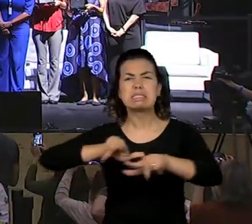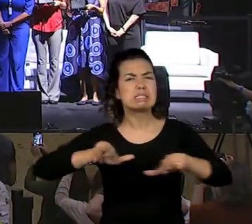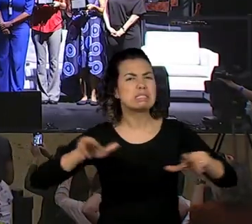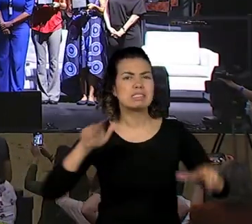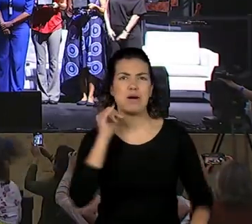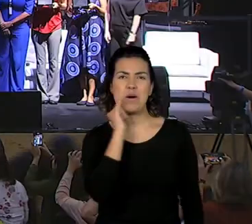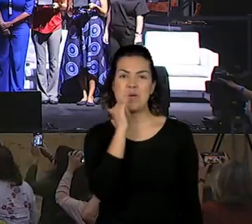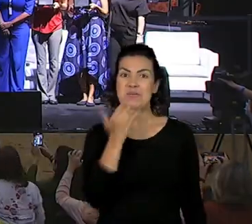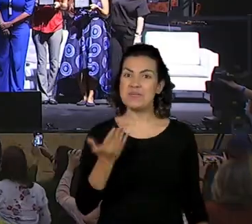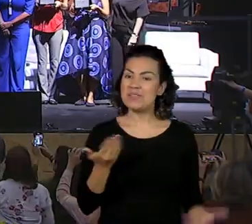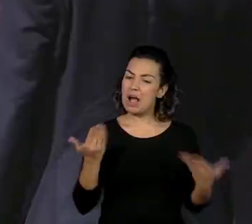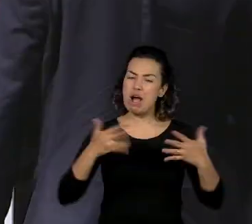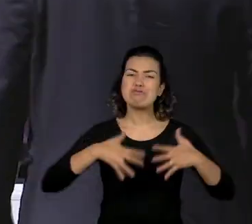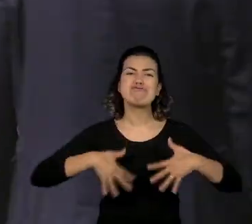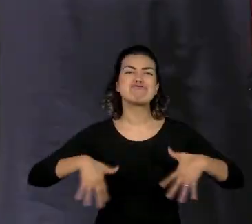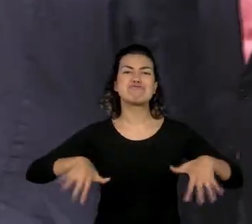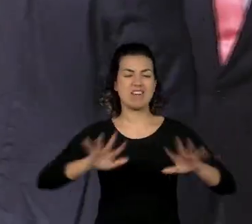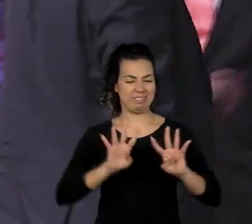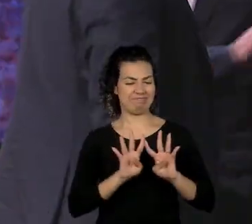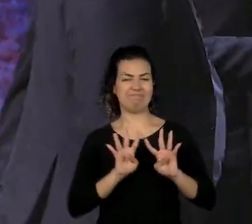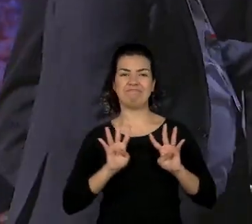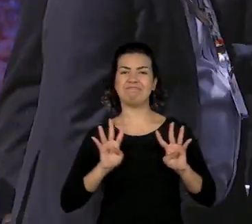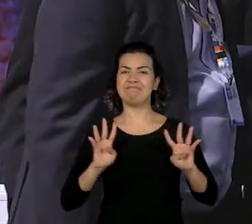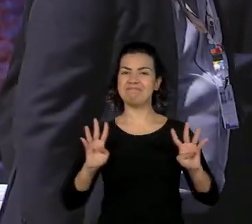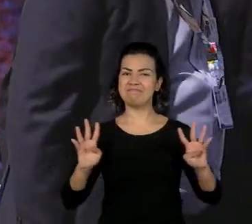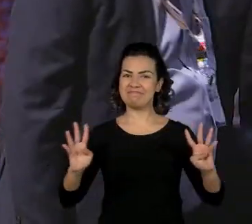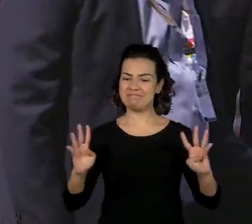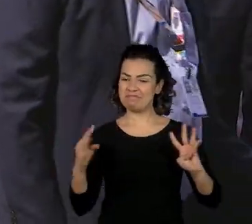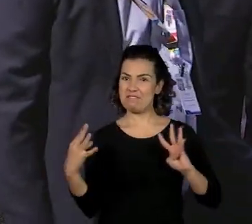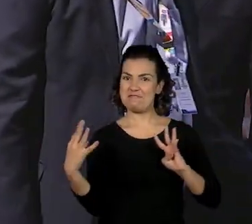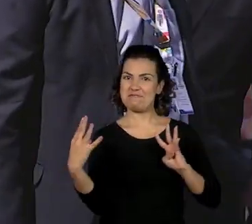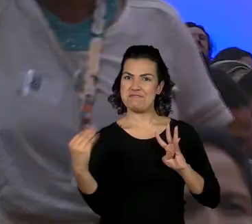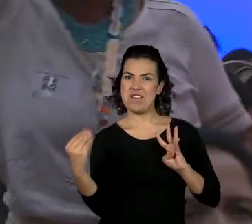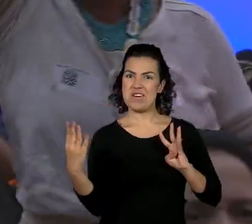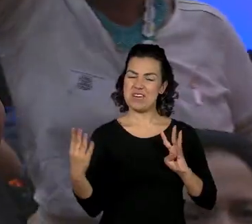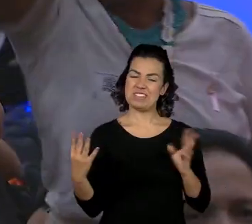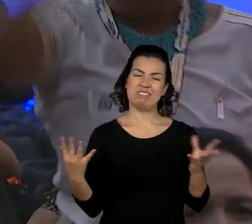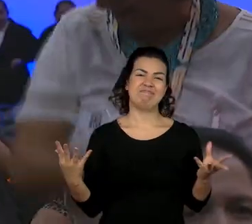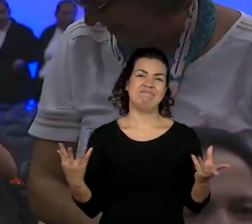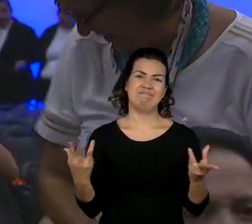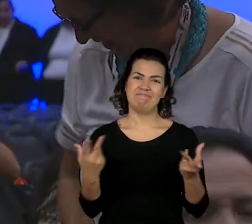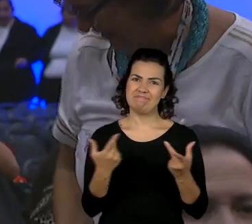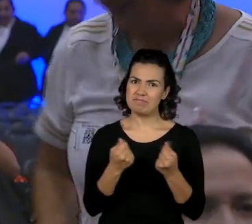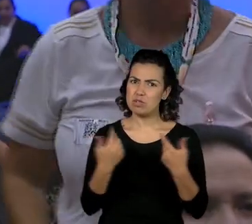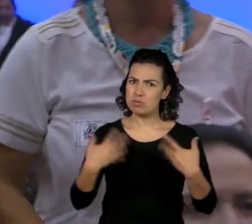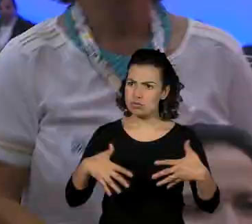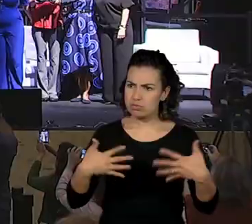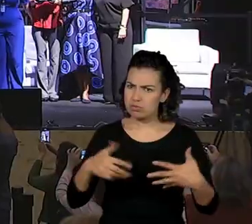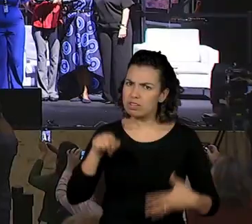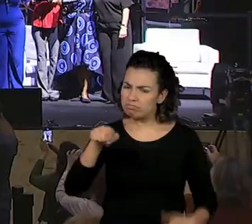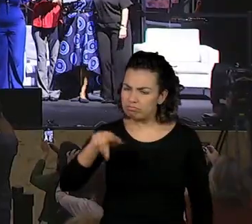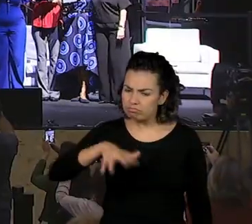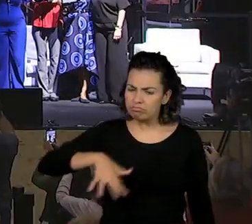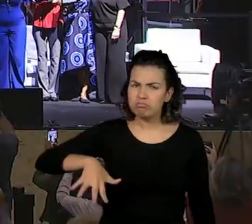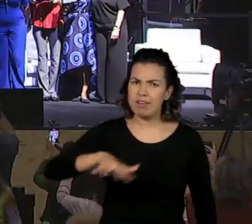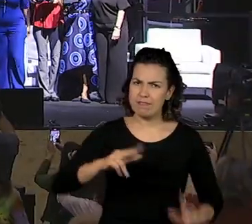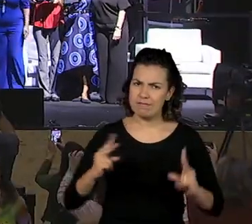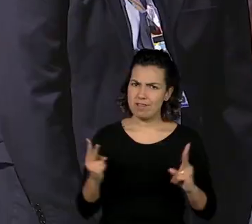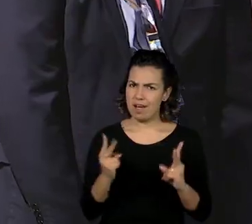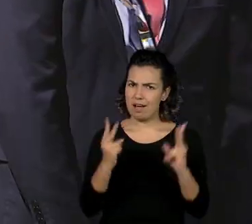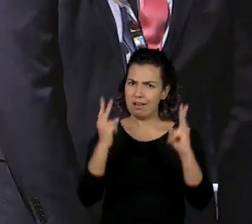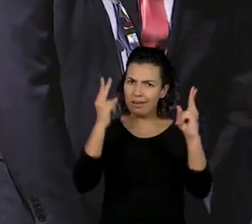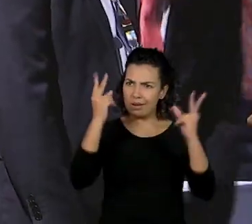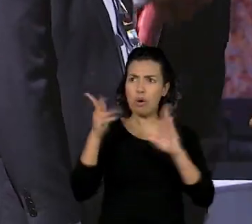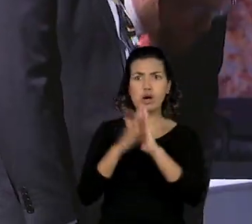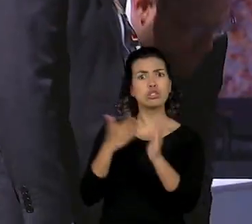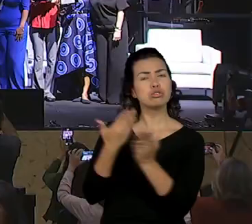coletiva de todos, né? Uma região muito valorizada pela educação, que a gente conhece grandes projetos nessa